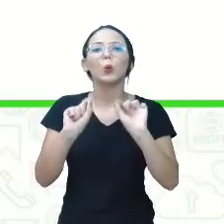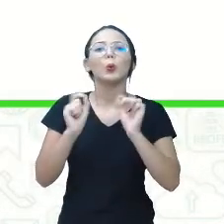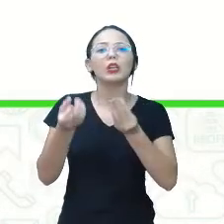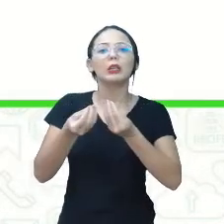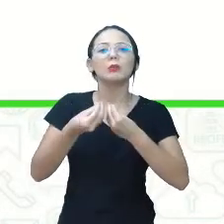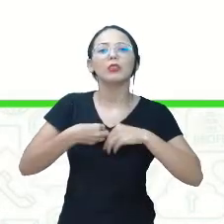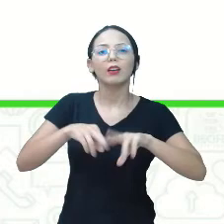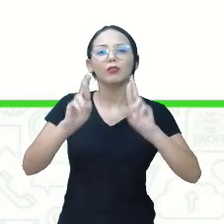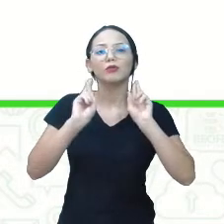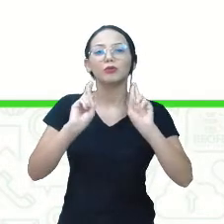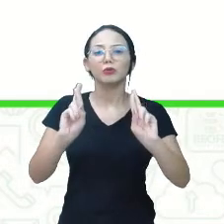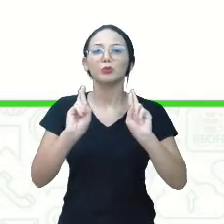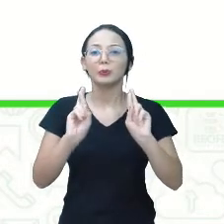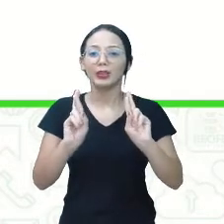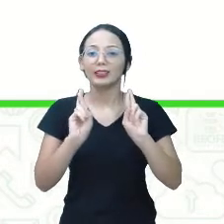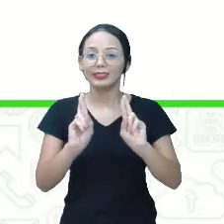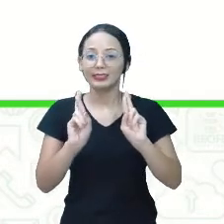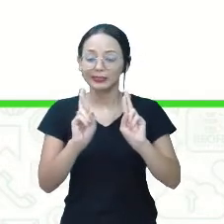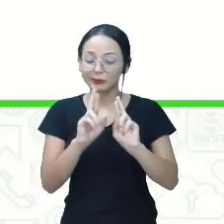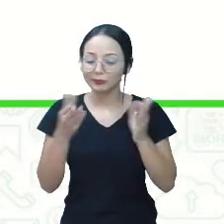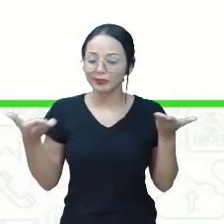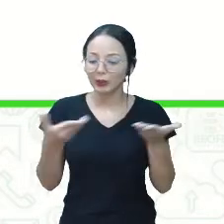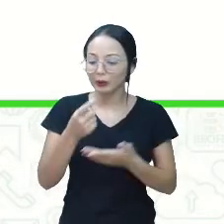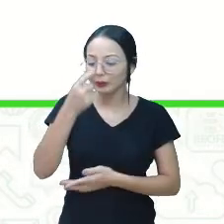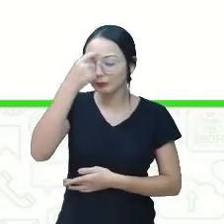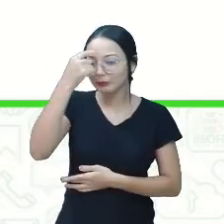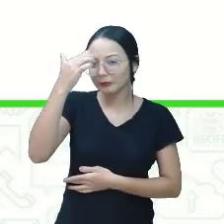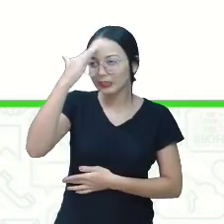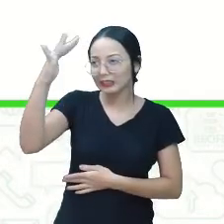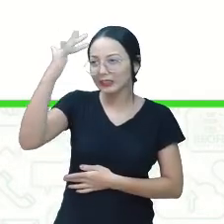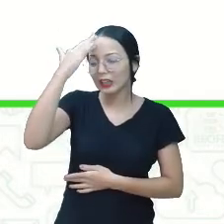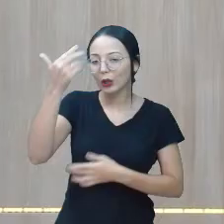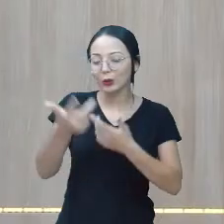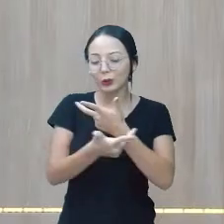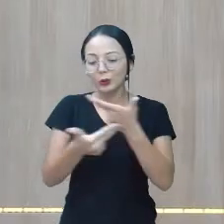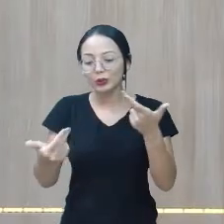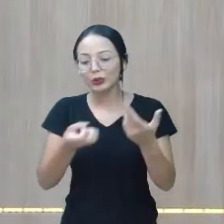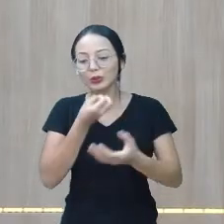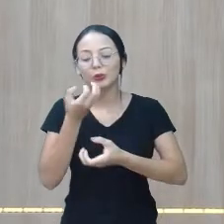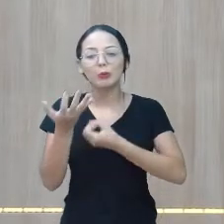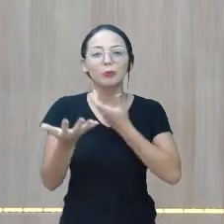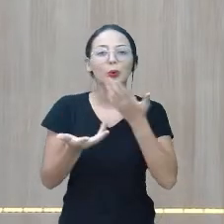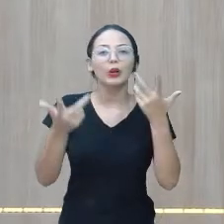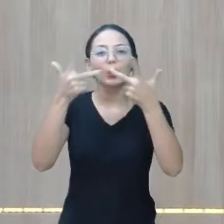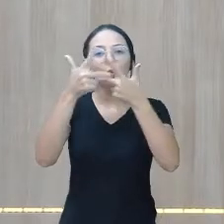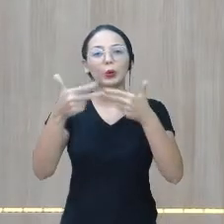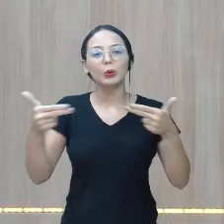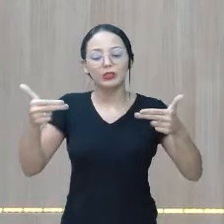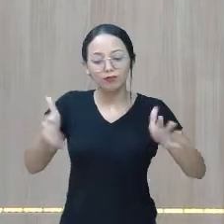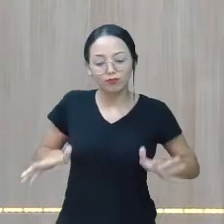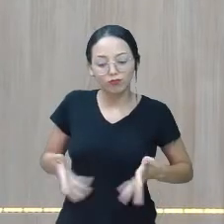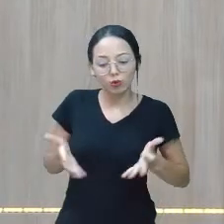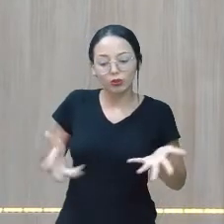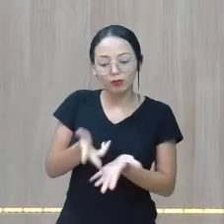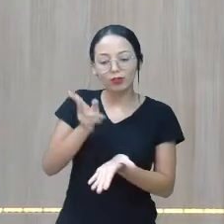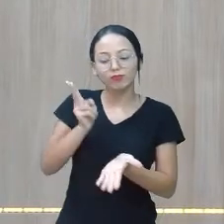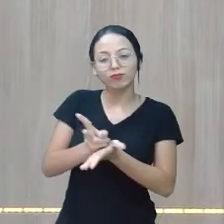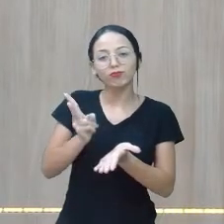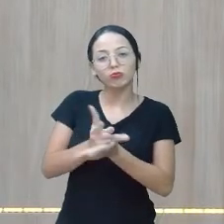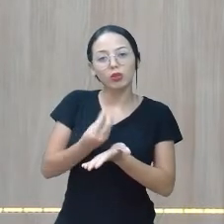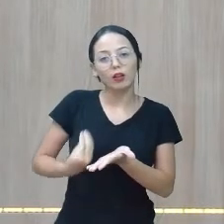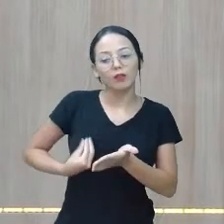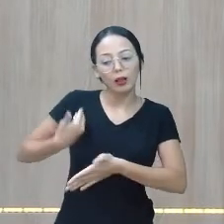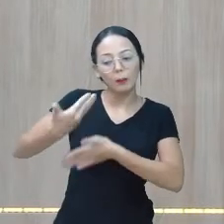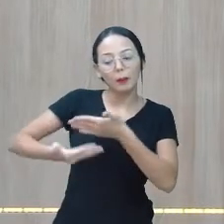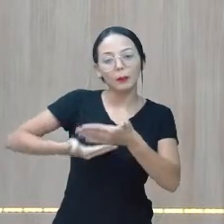dar esperança. Que possamos pensar em coisas boas, pensar em coisas que nos motivam a caminhar, a continuar a